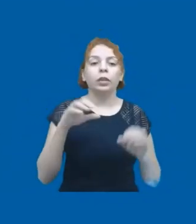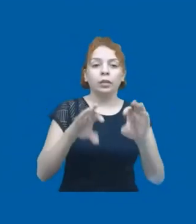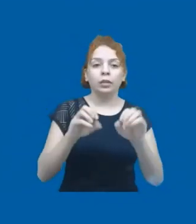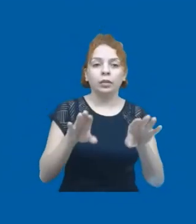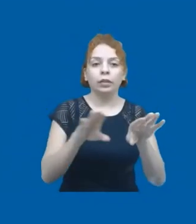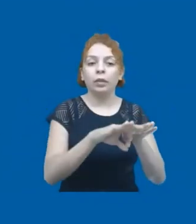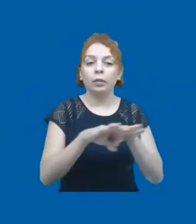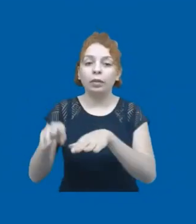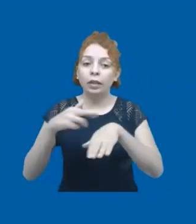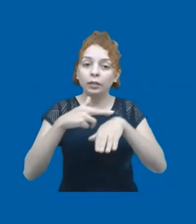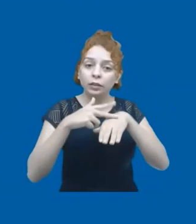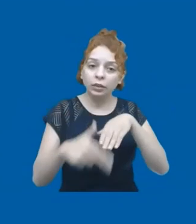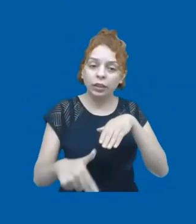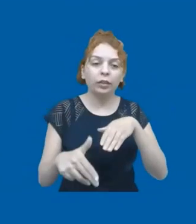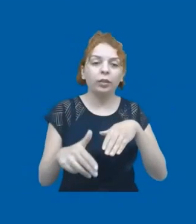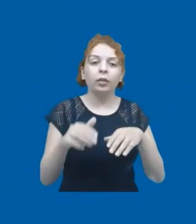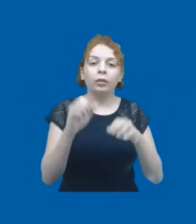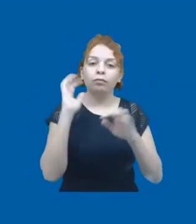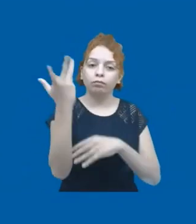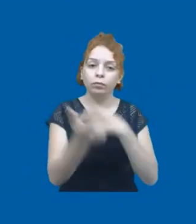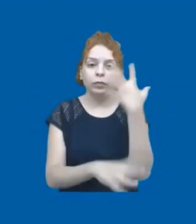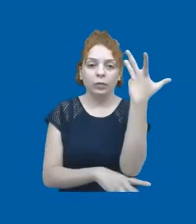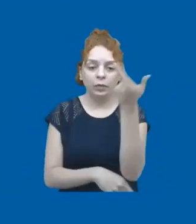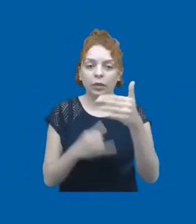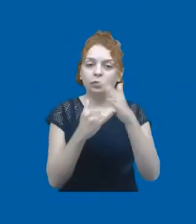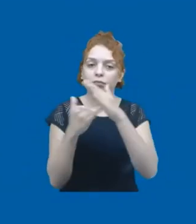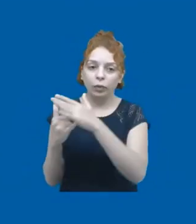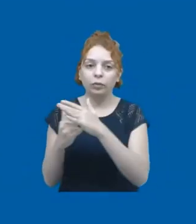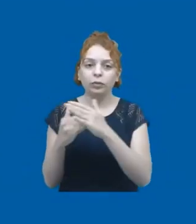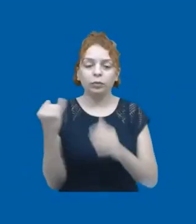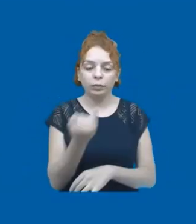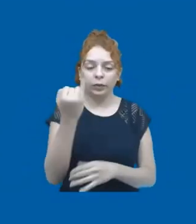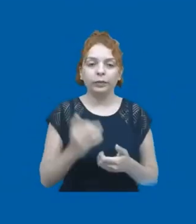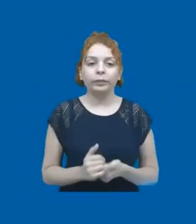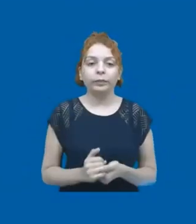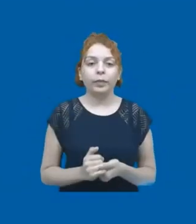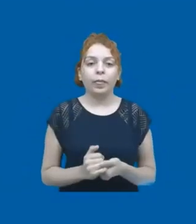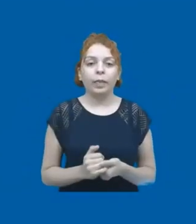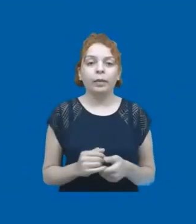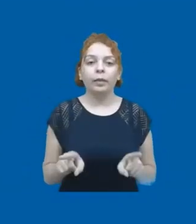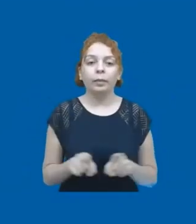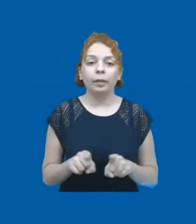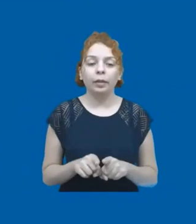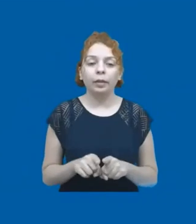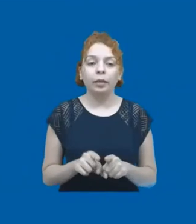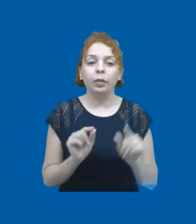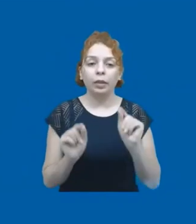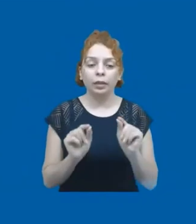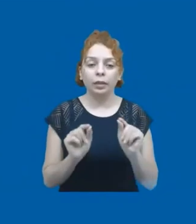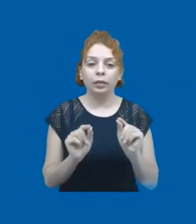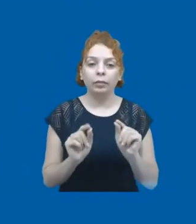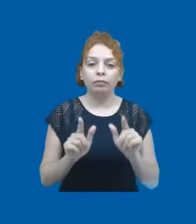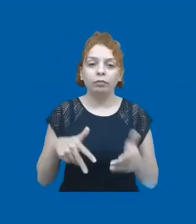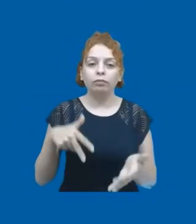igualdade de gênero, meio ambiente, instituições eficazes. Mais do que isso, levamos esta agenda